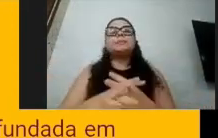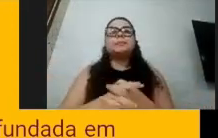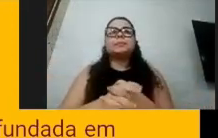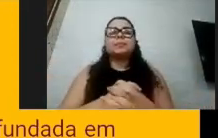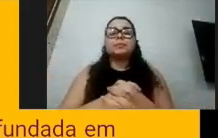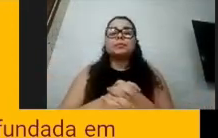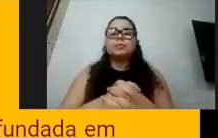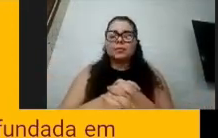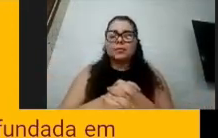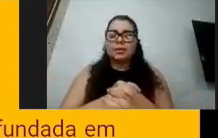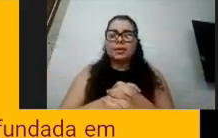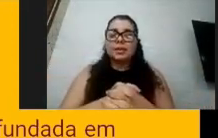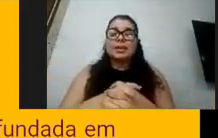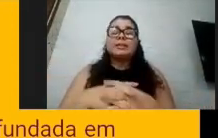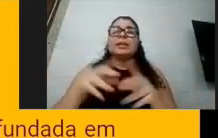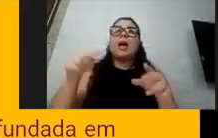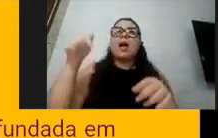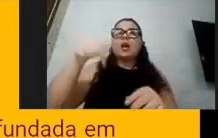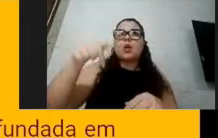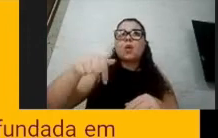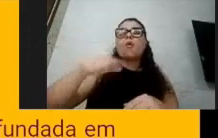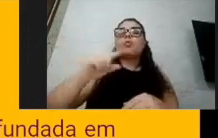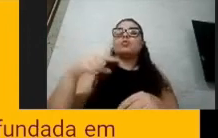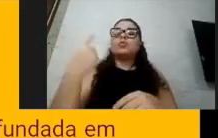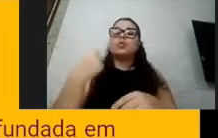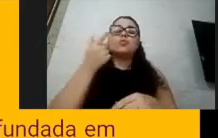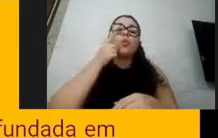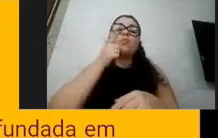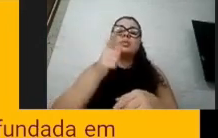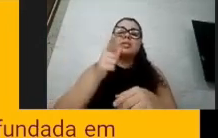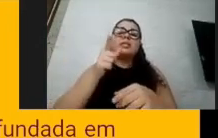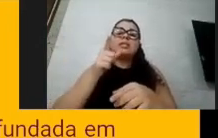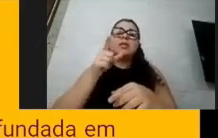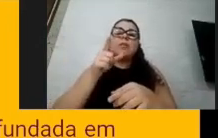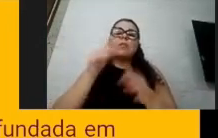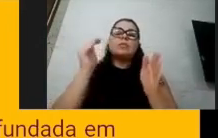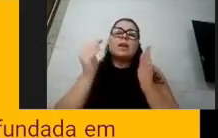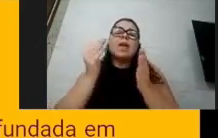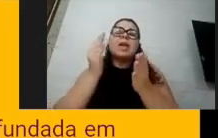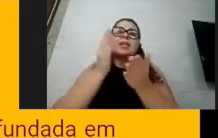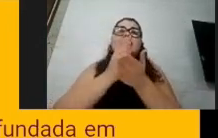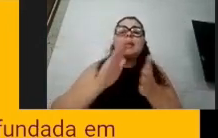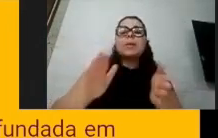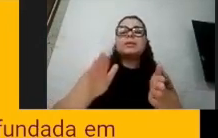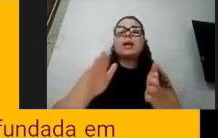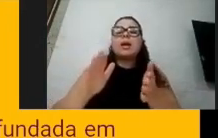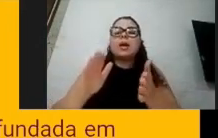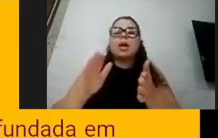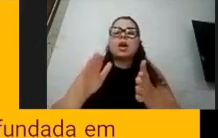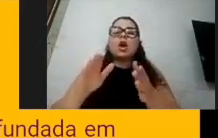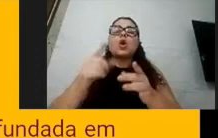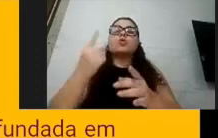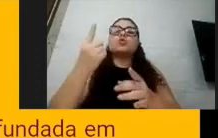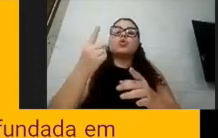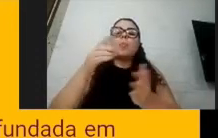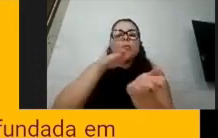Inclusive, gente agora está finalizando num dos projetos do Elaborando o desenvolvimento de uma impressora Braille de baixo